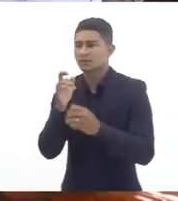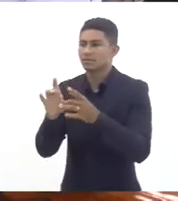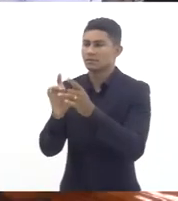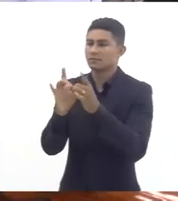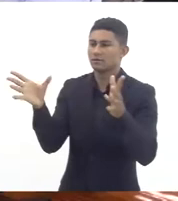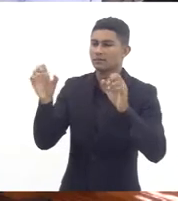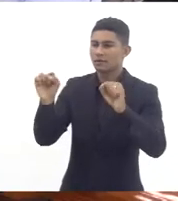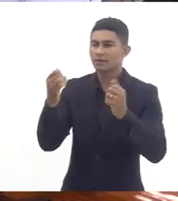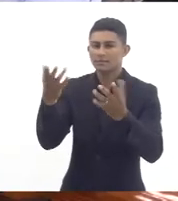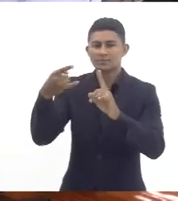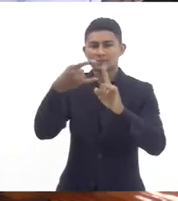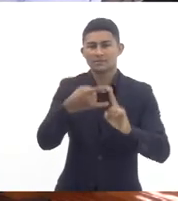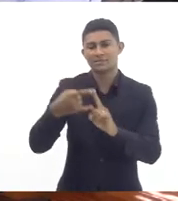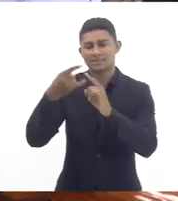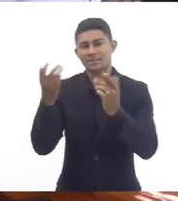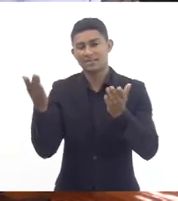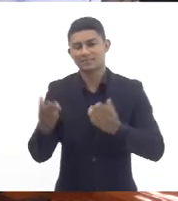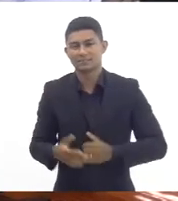seu microfone